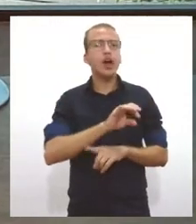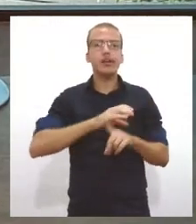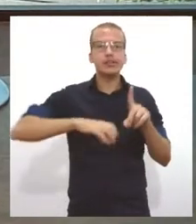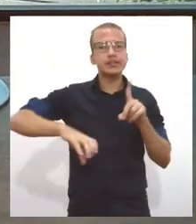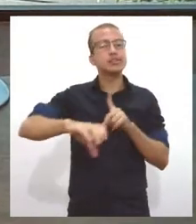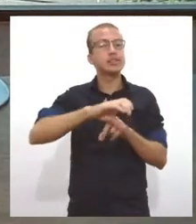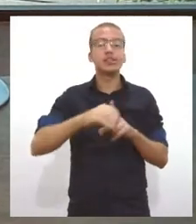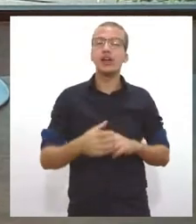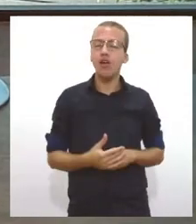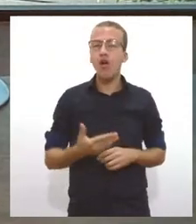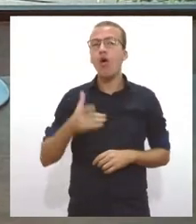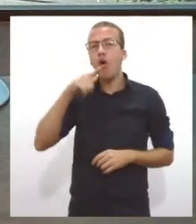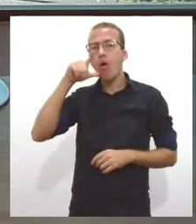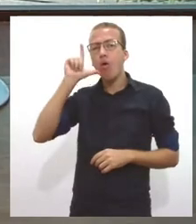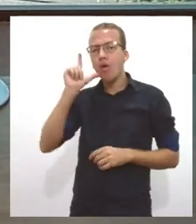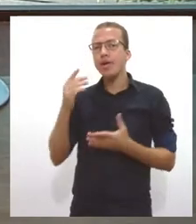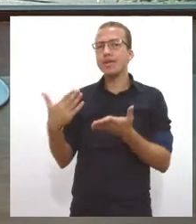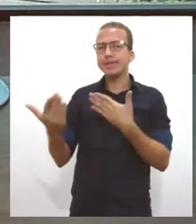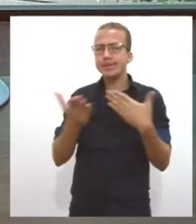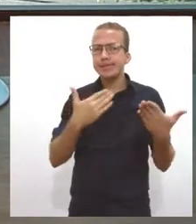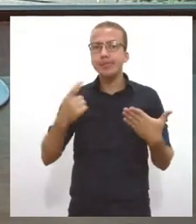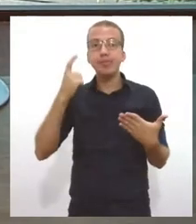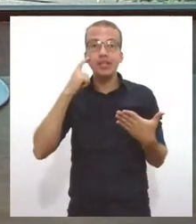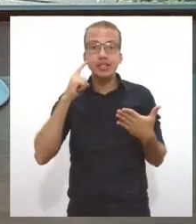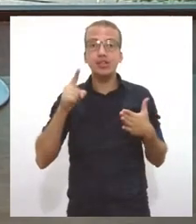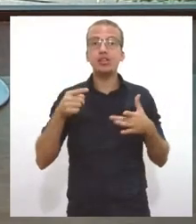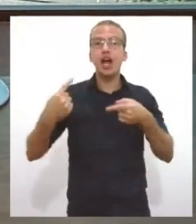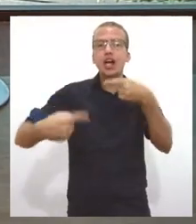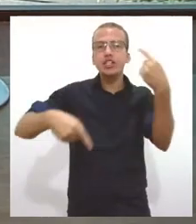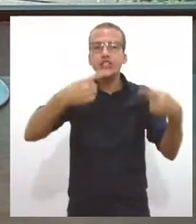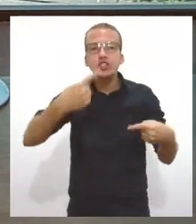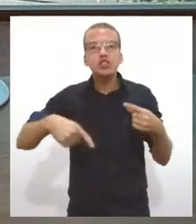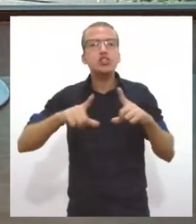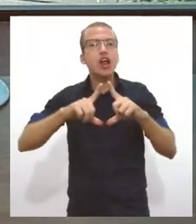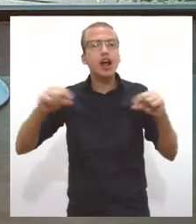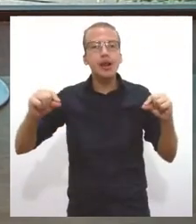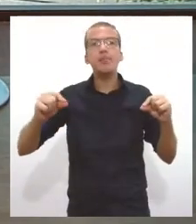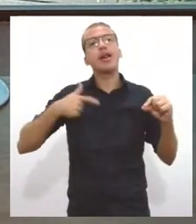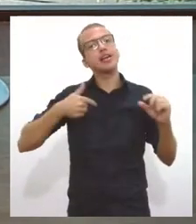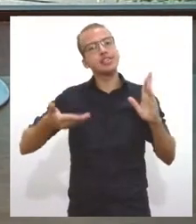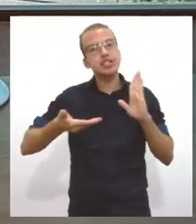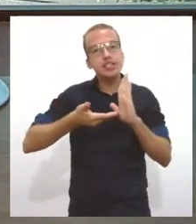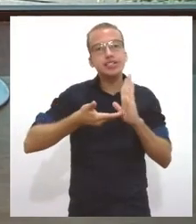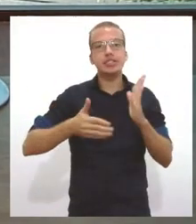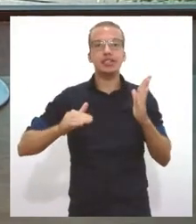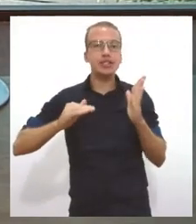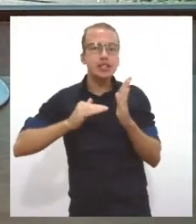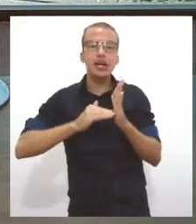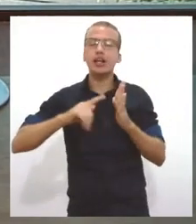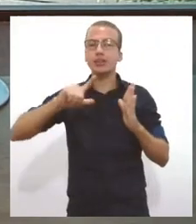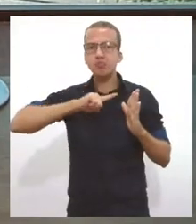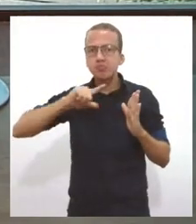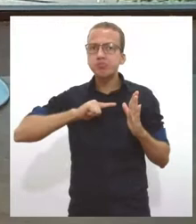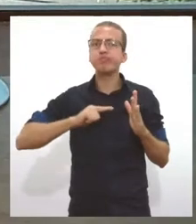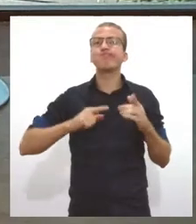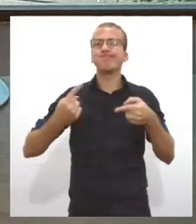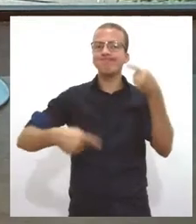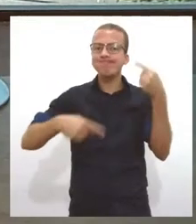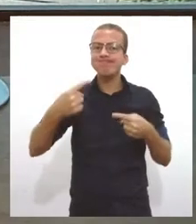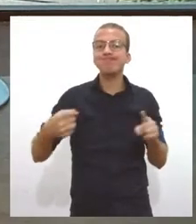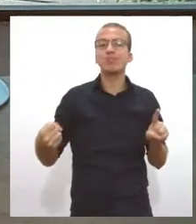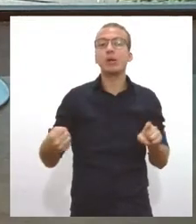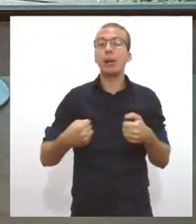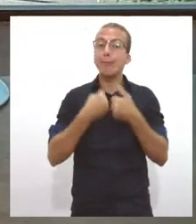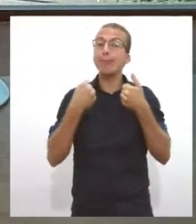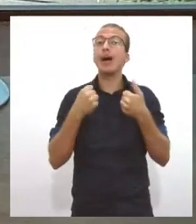imagina que o que acontece lá em Brasília não mexe com a nossa vida, mas tudo mexe. E principalmente quando se trata de uma lei de